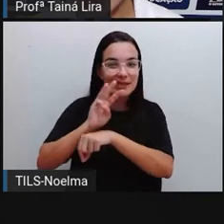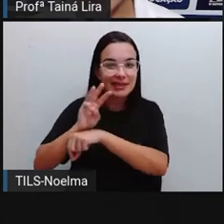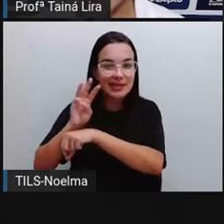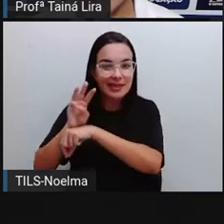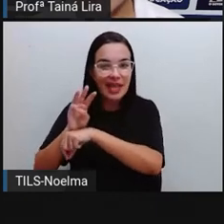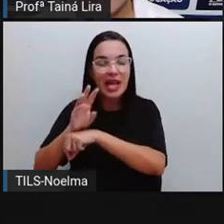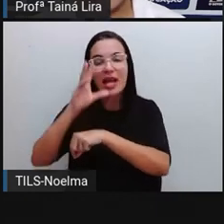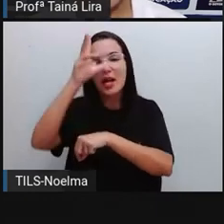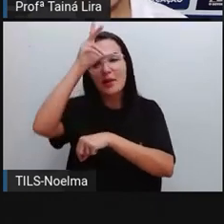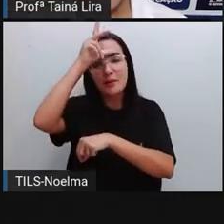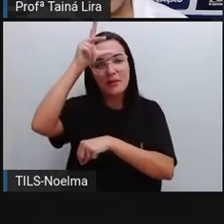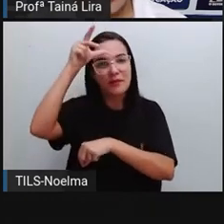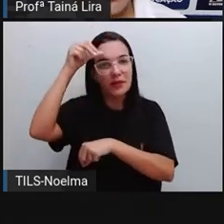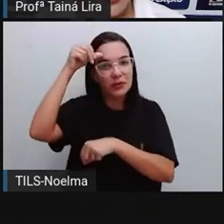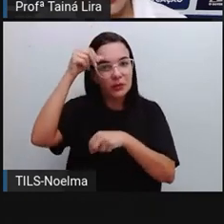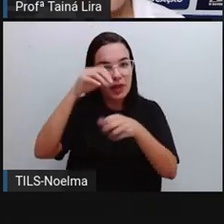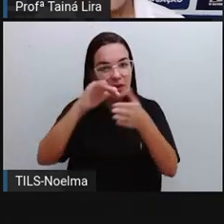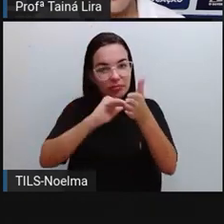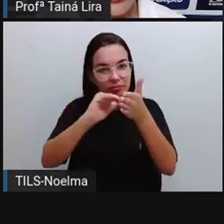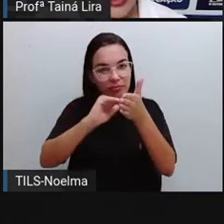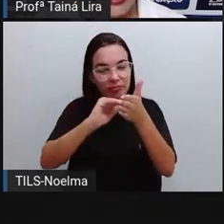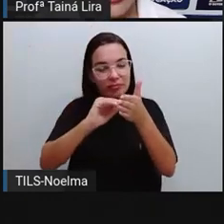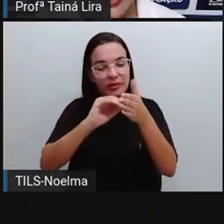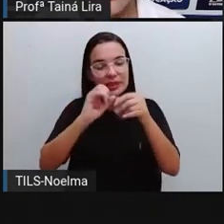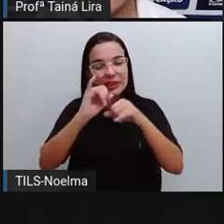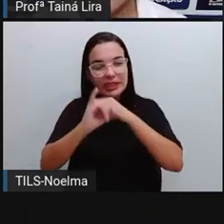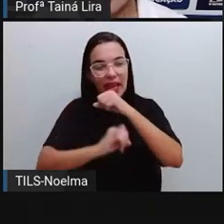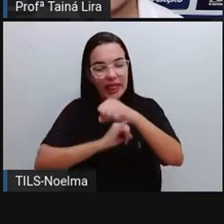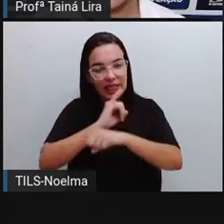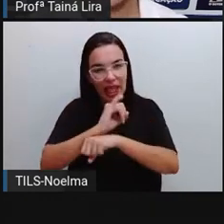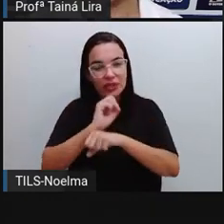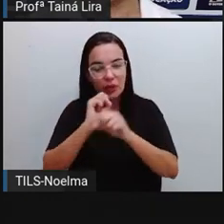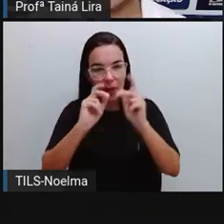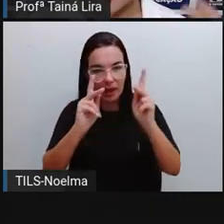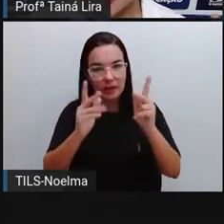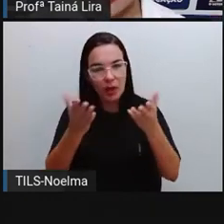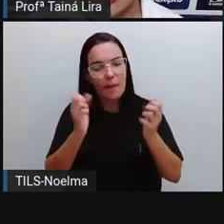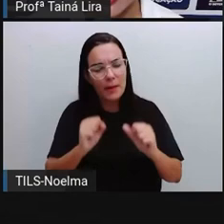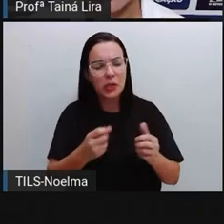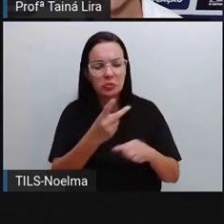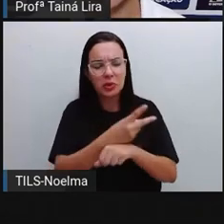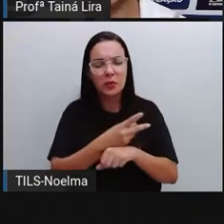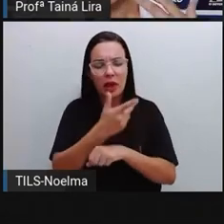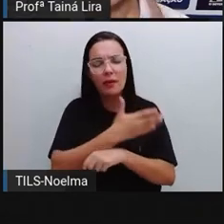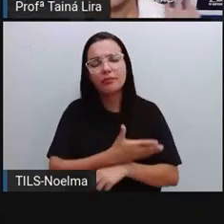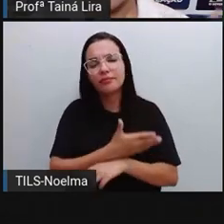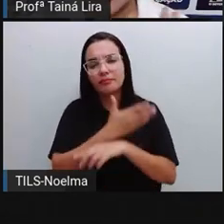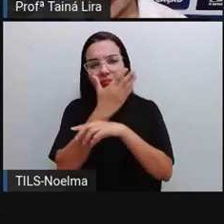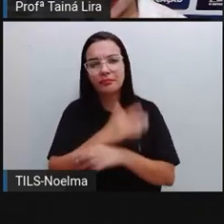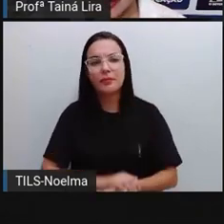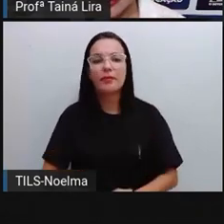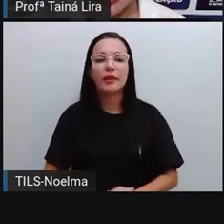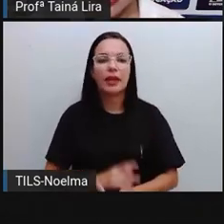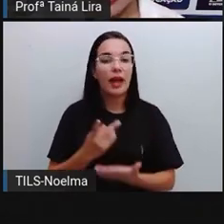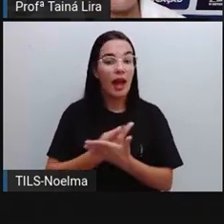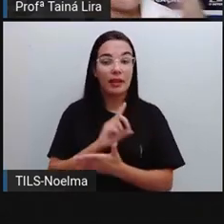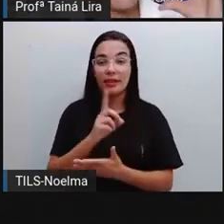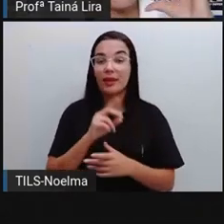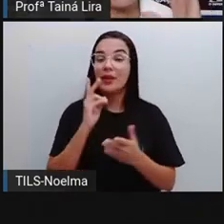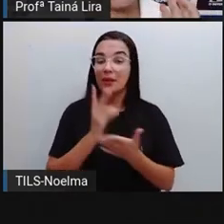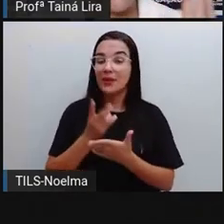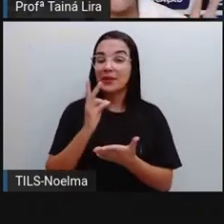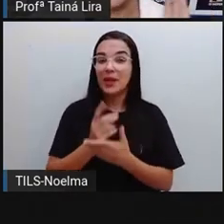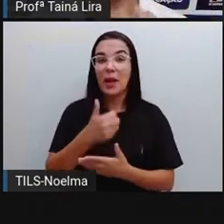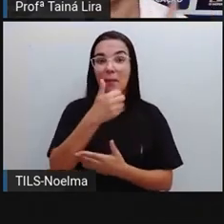imagens aqui do próprio site memorial, tá? Então, são questões políticas mesmo. Então, não tá errado, viu? Ô,